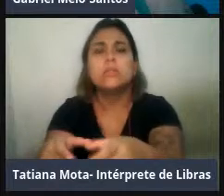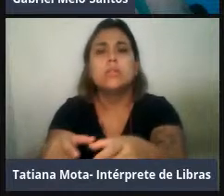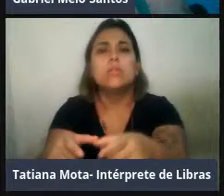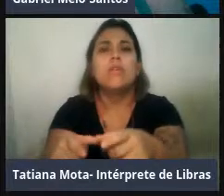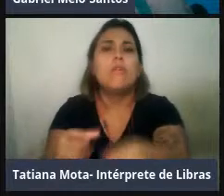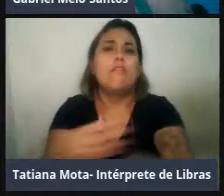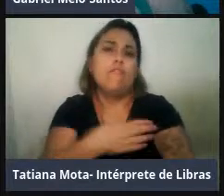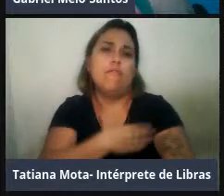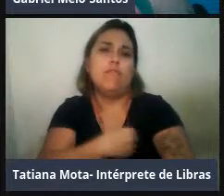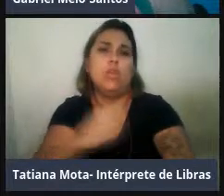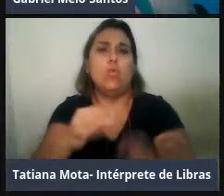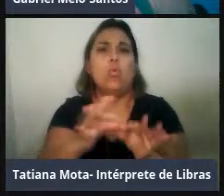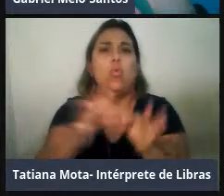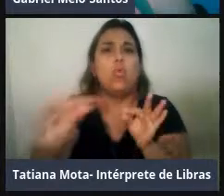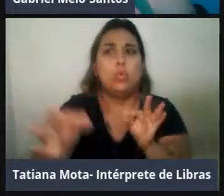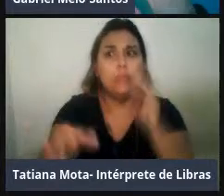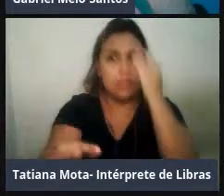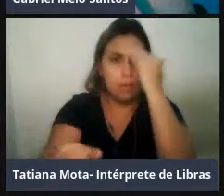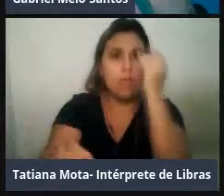por exemplo.